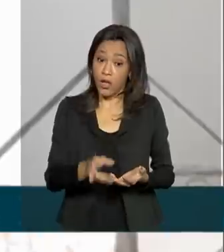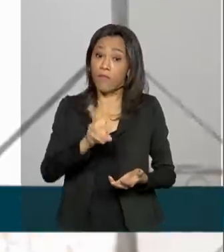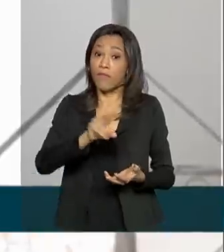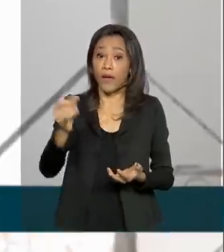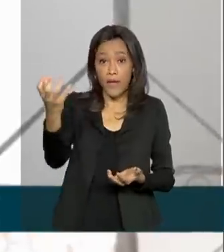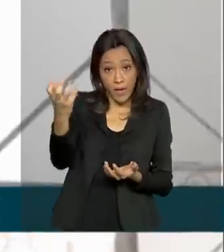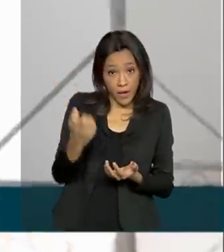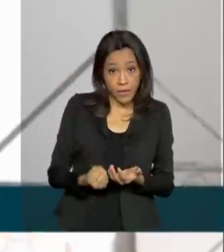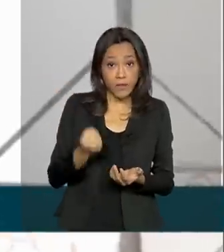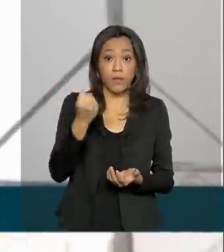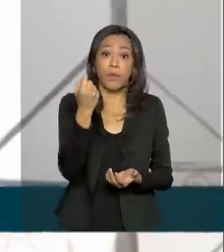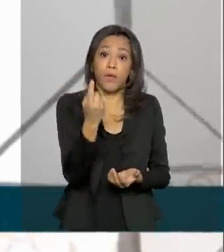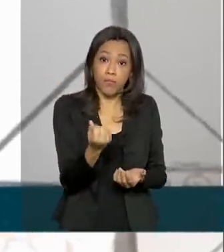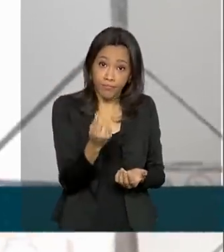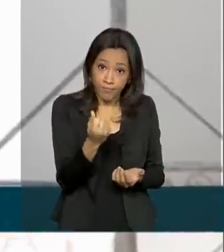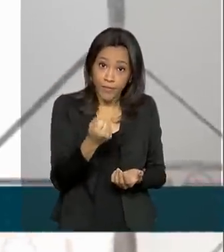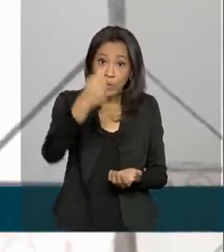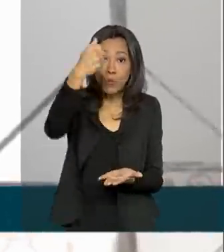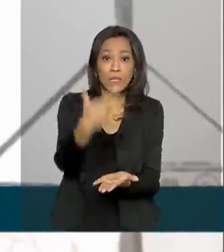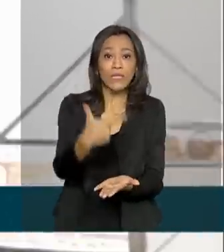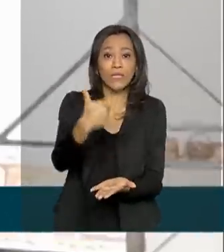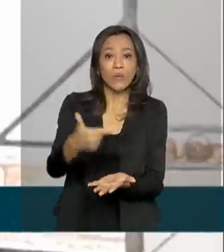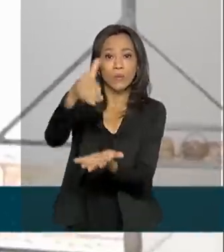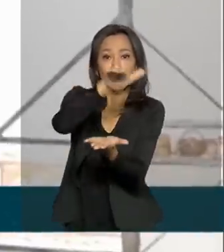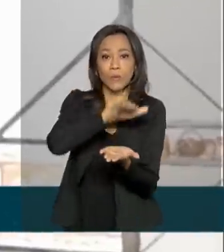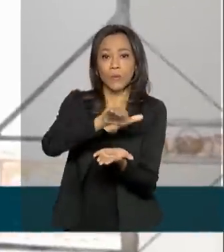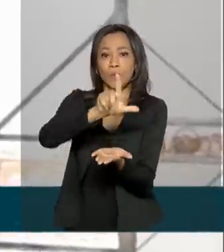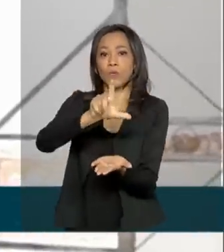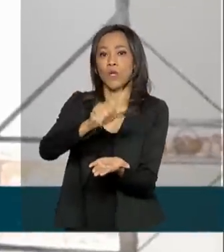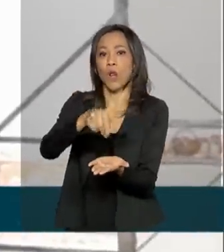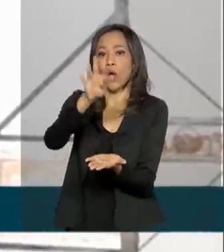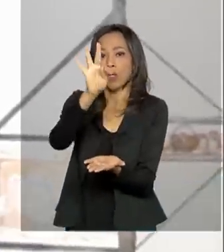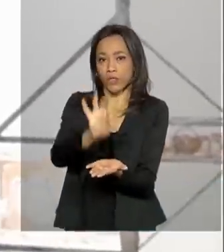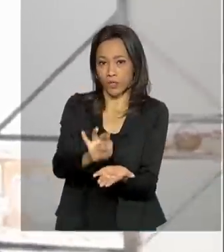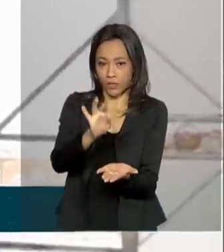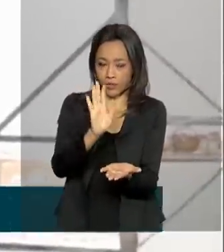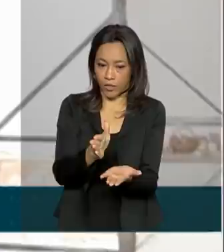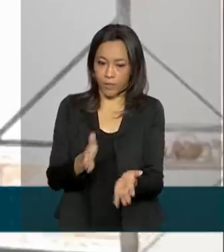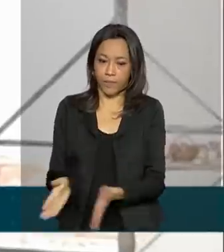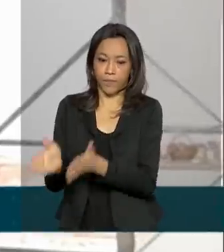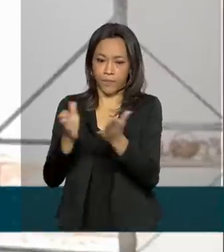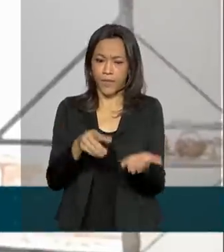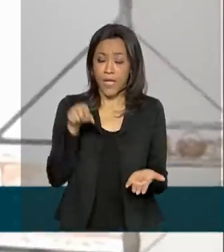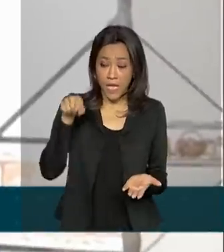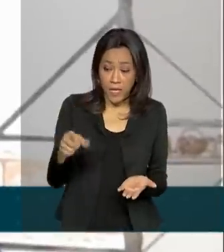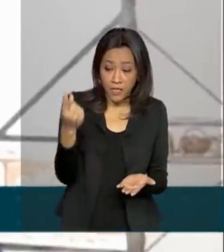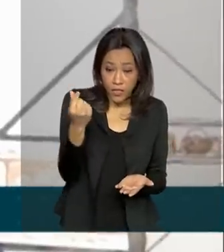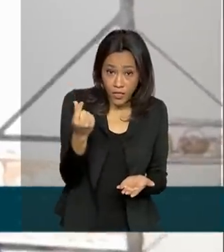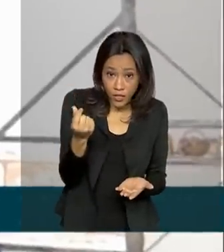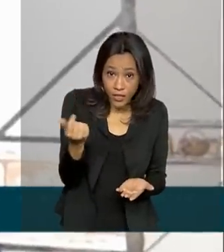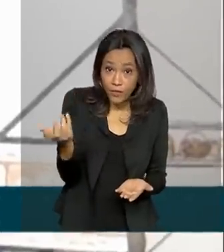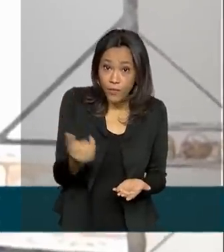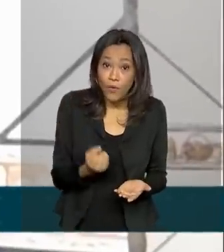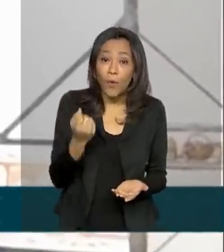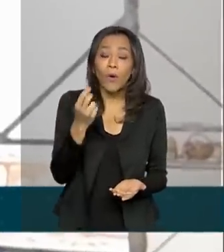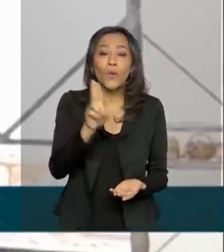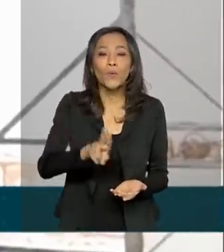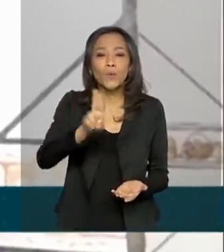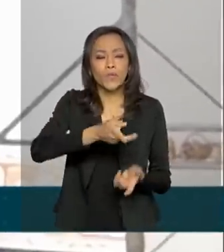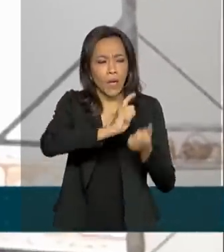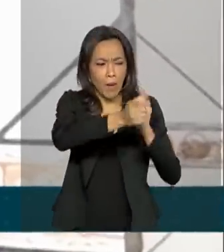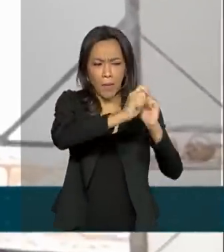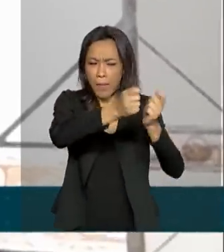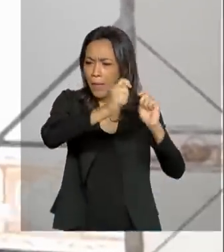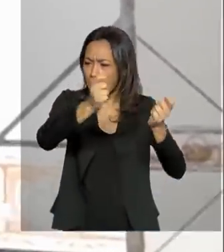receber a restituição no segundo lote. Aqui em casa eu vou pegar esse dinheirinho e pagar as contas que não